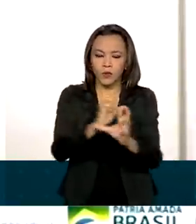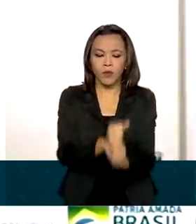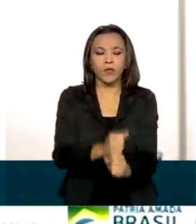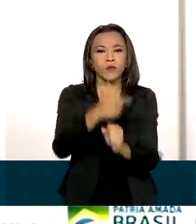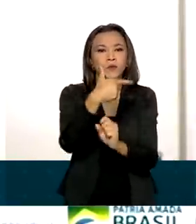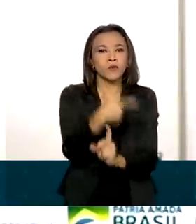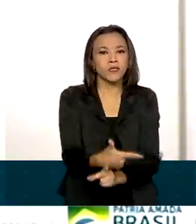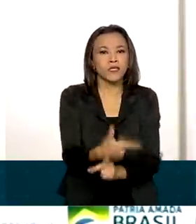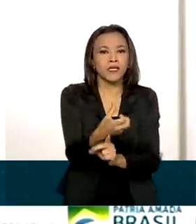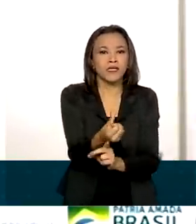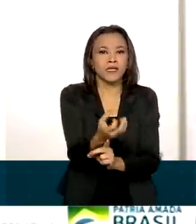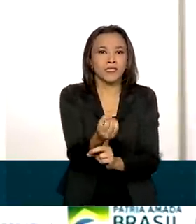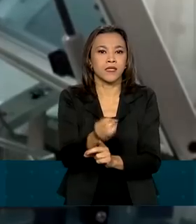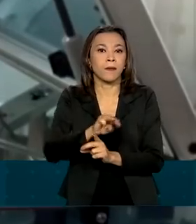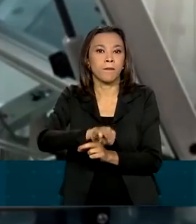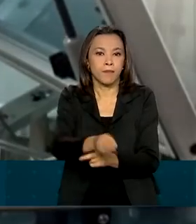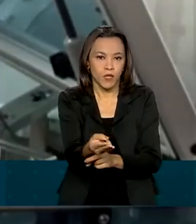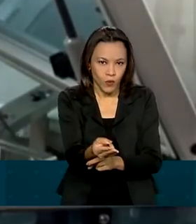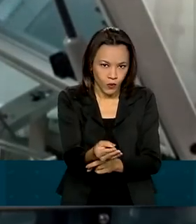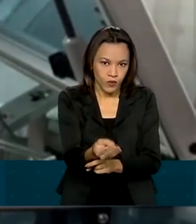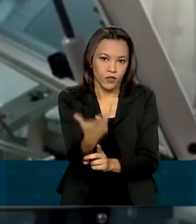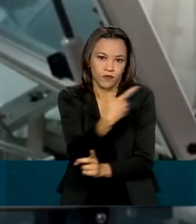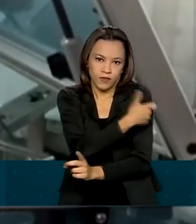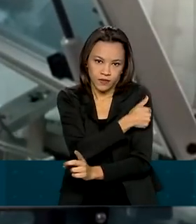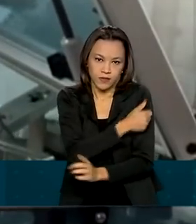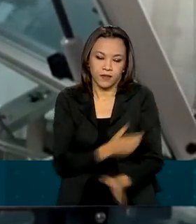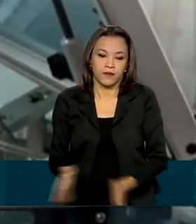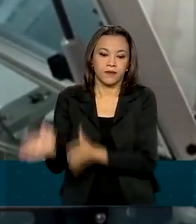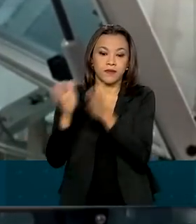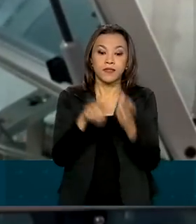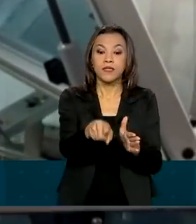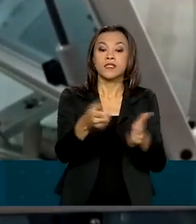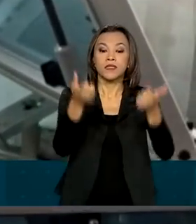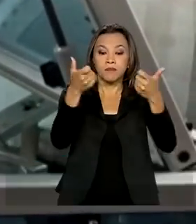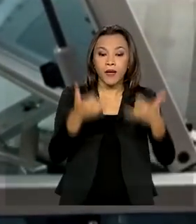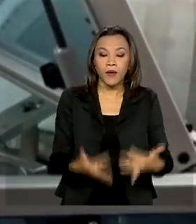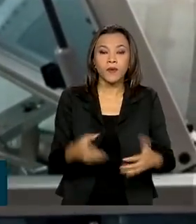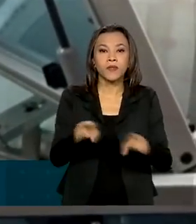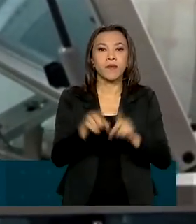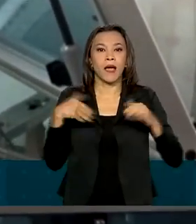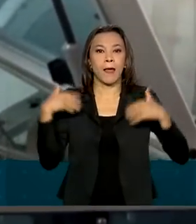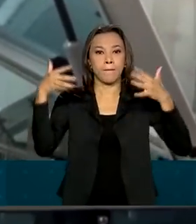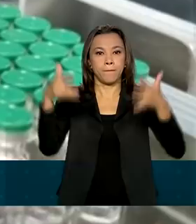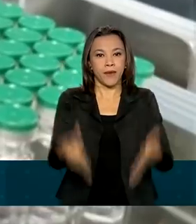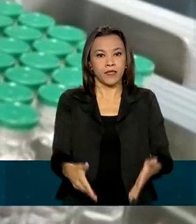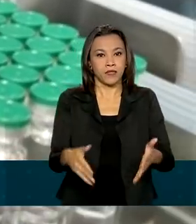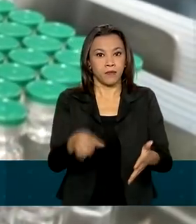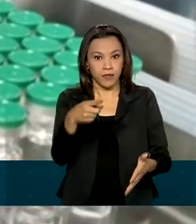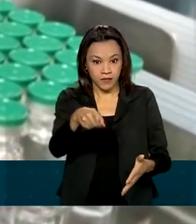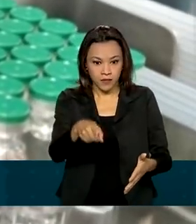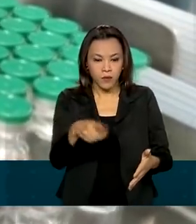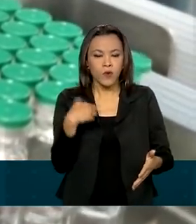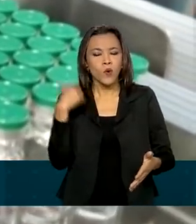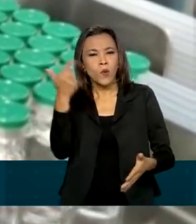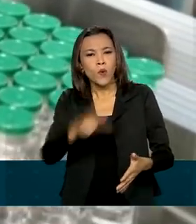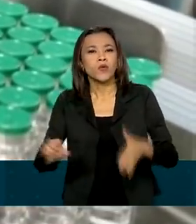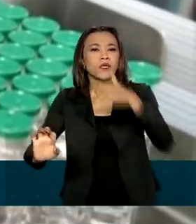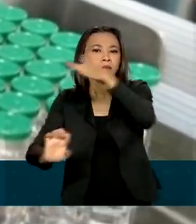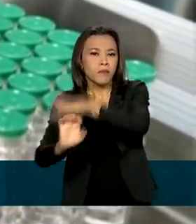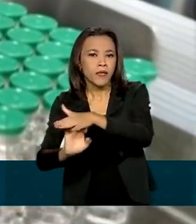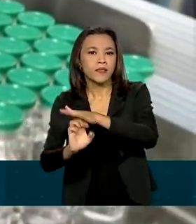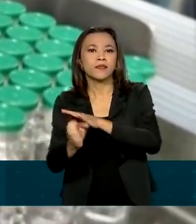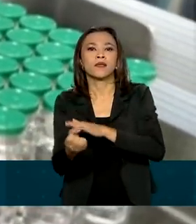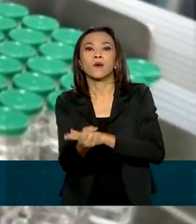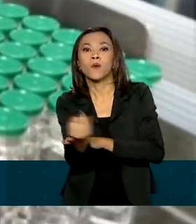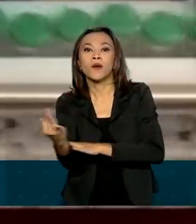milhões de doses. Eduardo Pazuello falou também sobre a participação do país no COVAX Facility, consórcio que reúne pelo